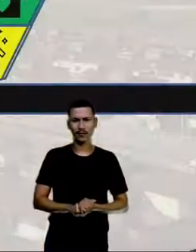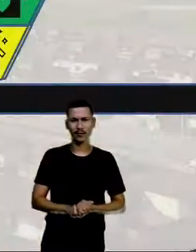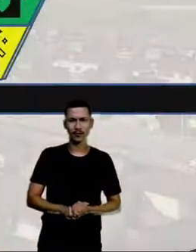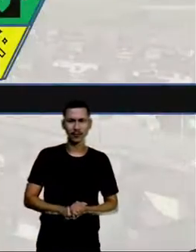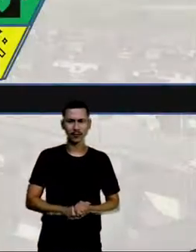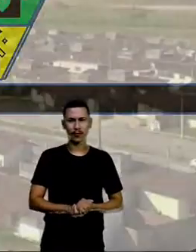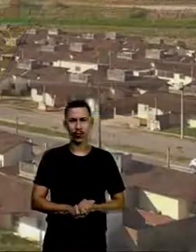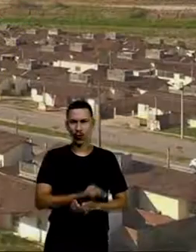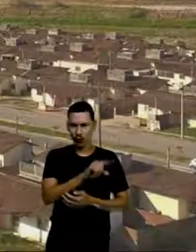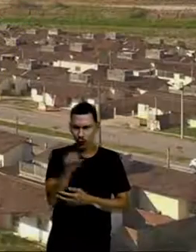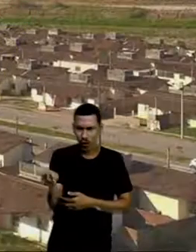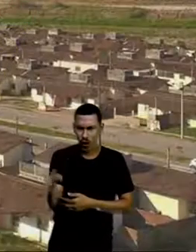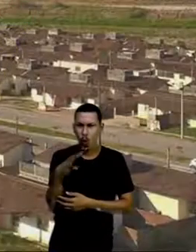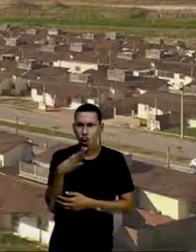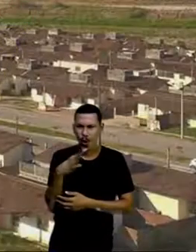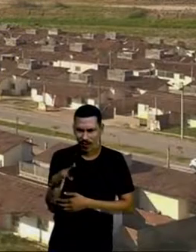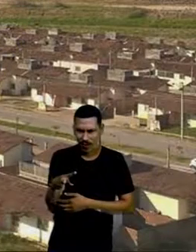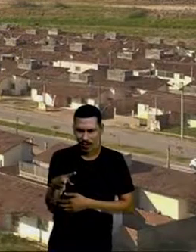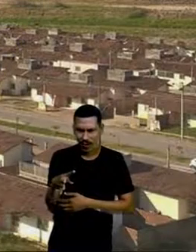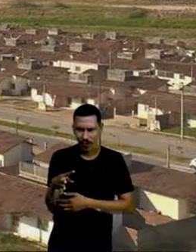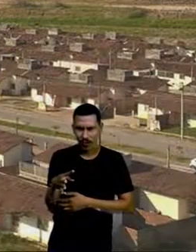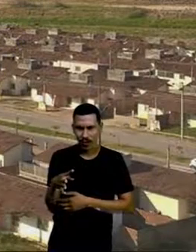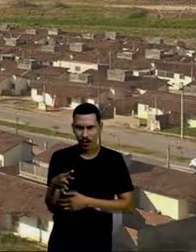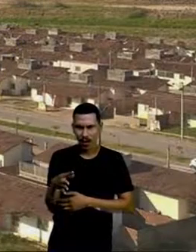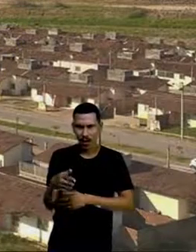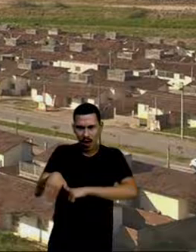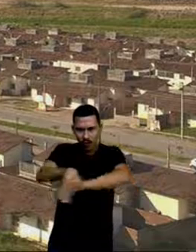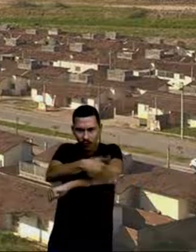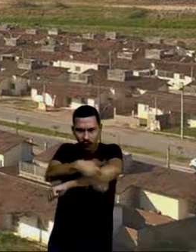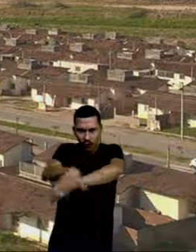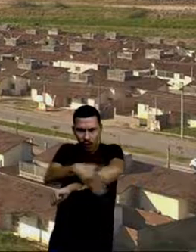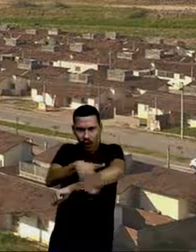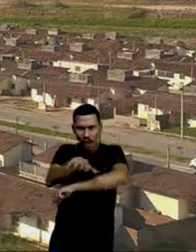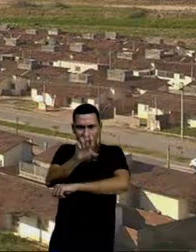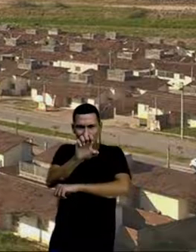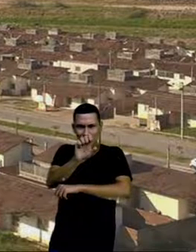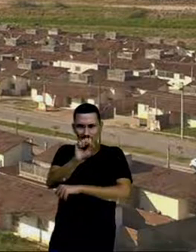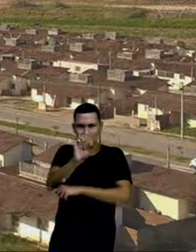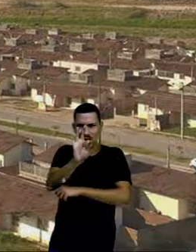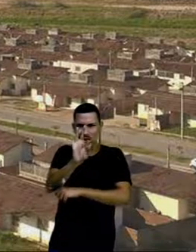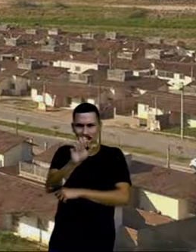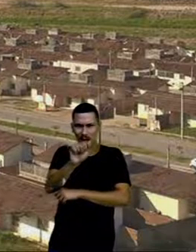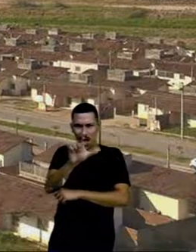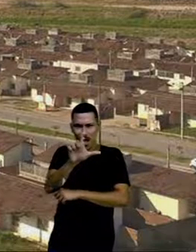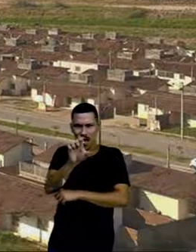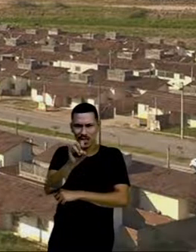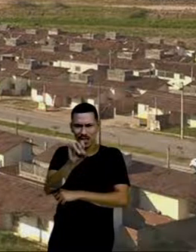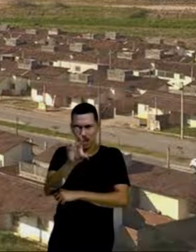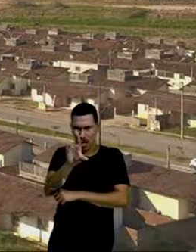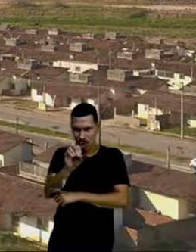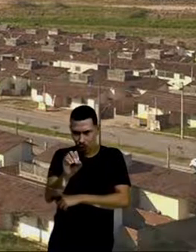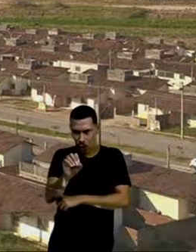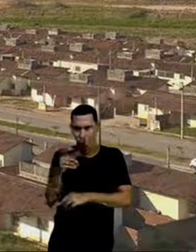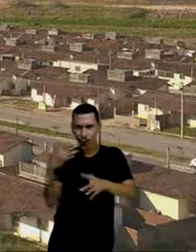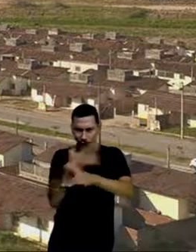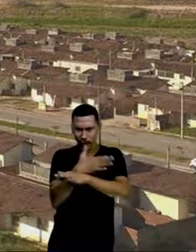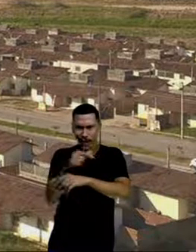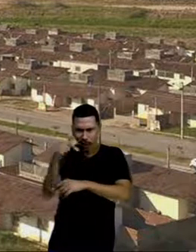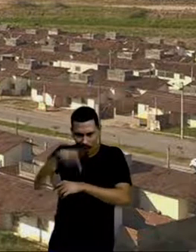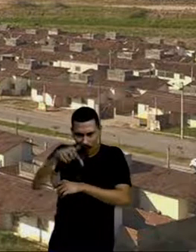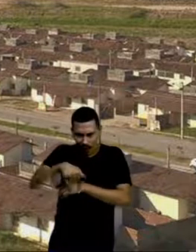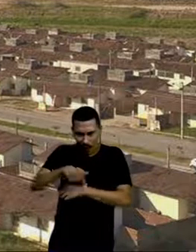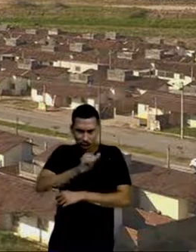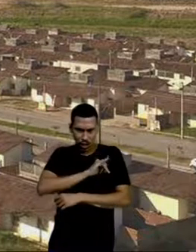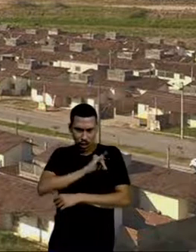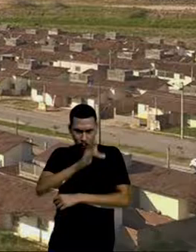vocês conhecem a vila do Estaleiro, tá certo? Tem um formato aqui que é bem interessante para a gente trabalhar a aula de hoje. A